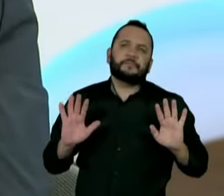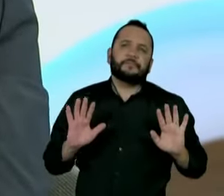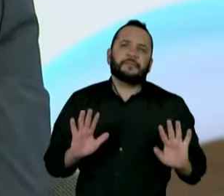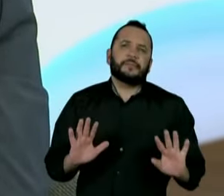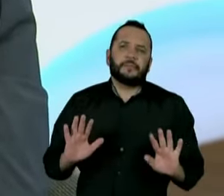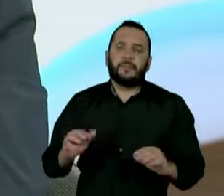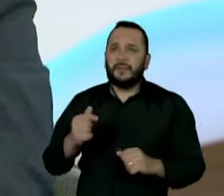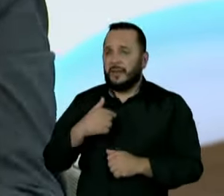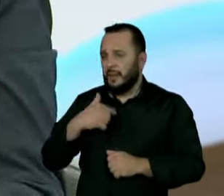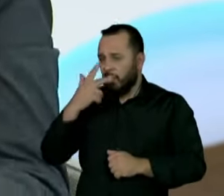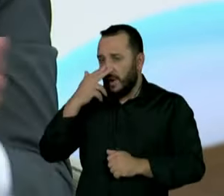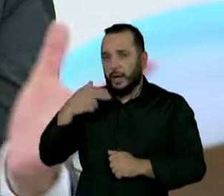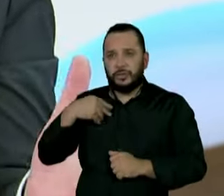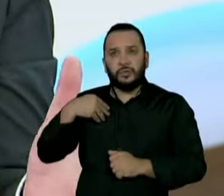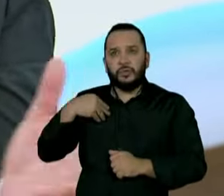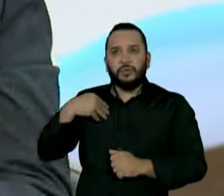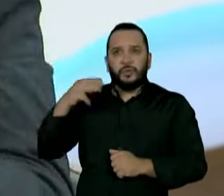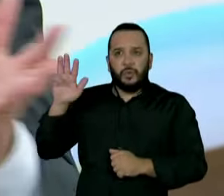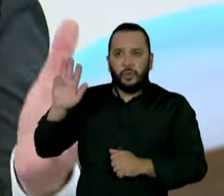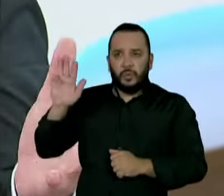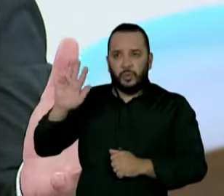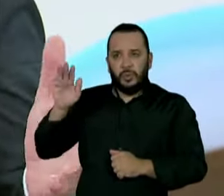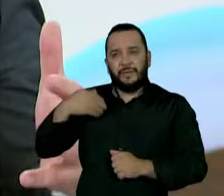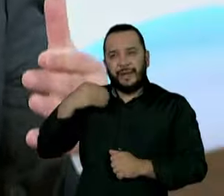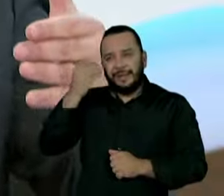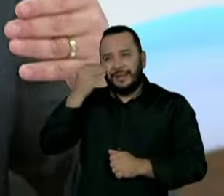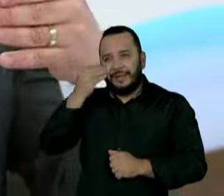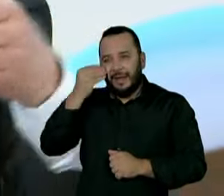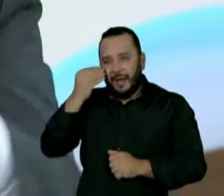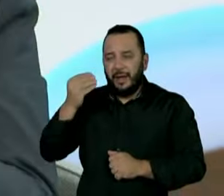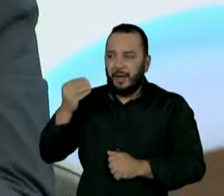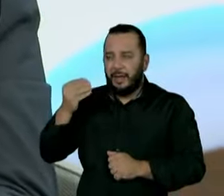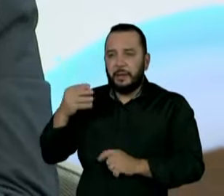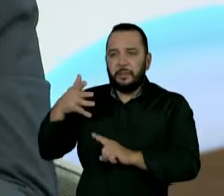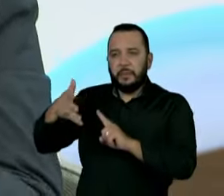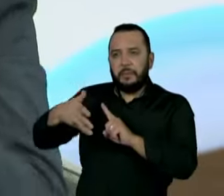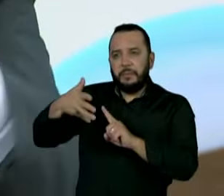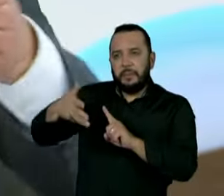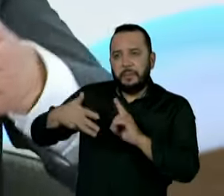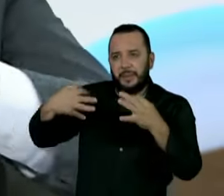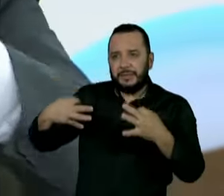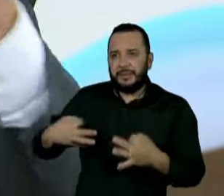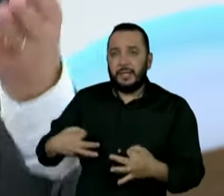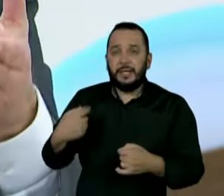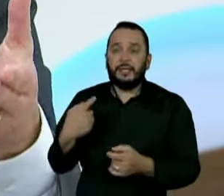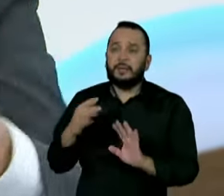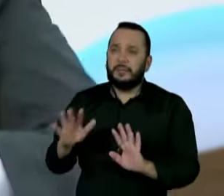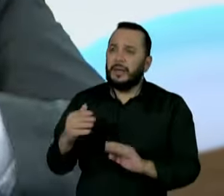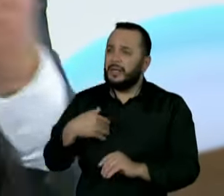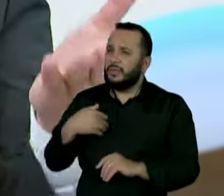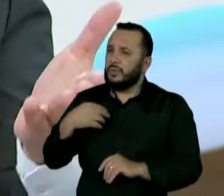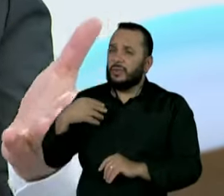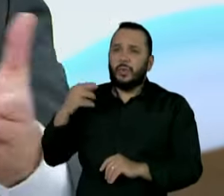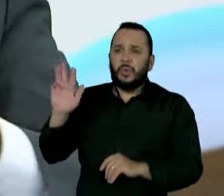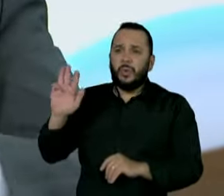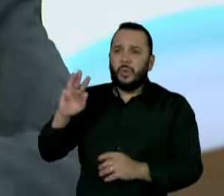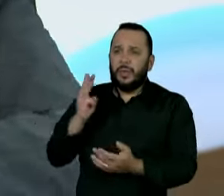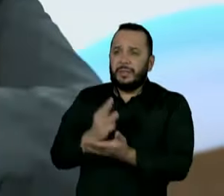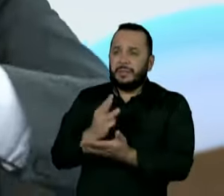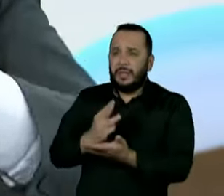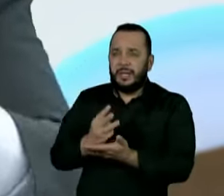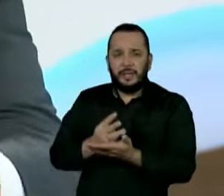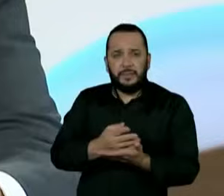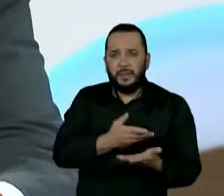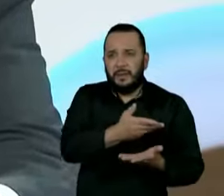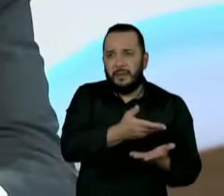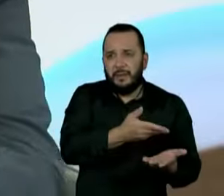encontrando o tom certo. Ele é um homem de conciliação, sempre foi. A trajetória do Lula sempre foi uma pessoa de conciliação. Quando muita gente achava que